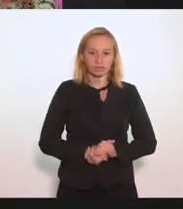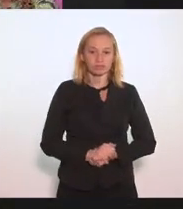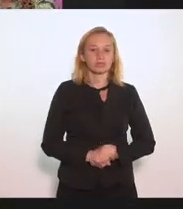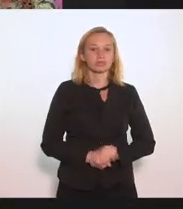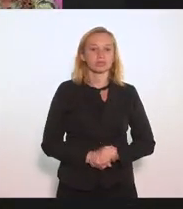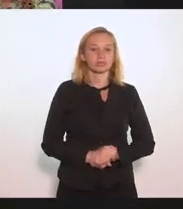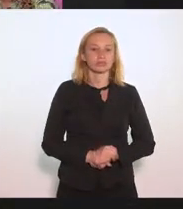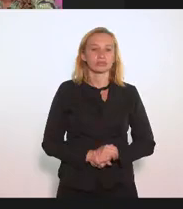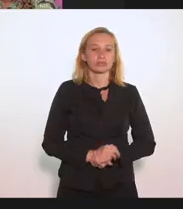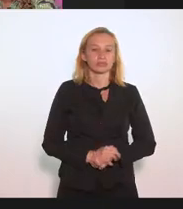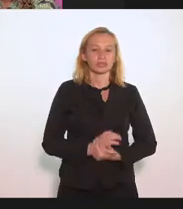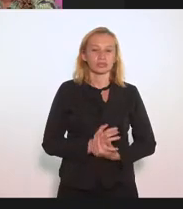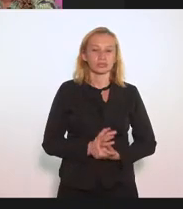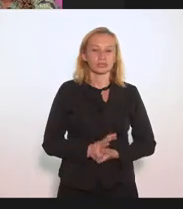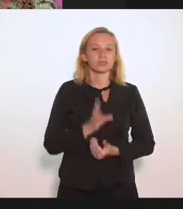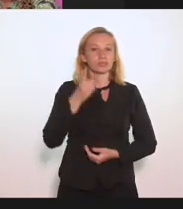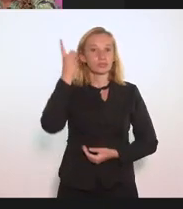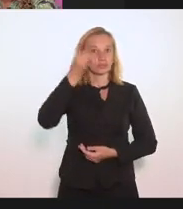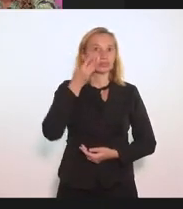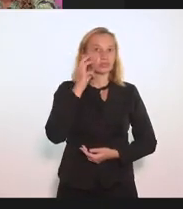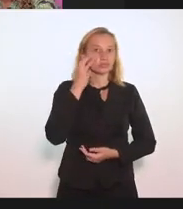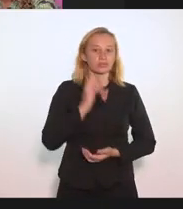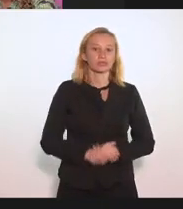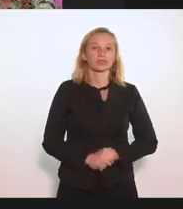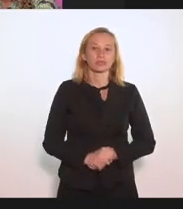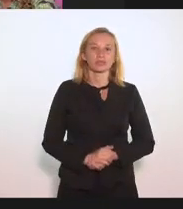deputado Valdez Carneiro